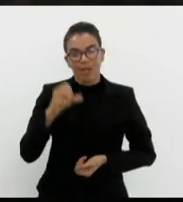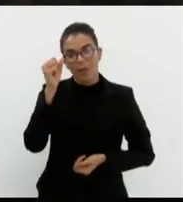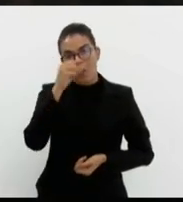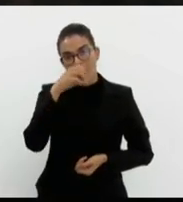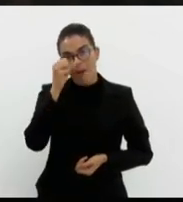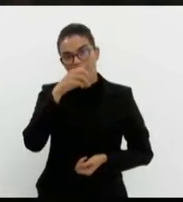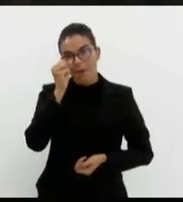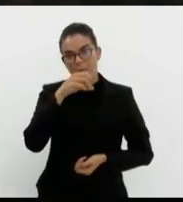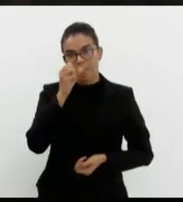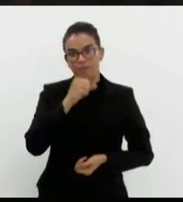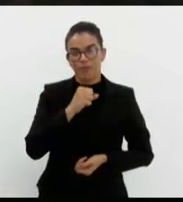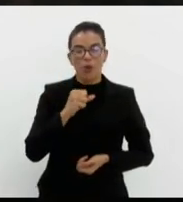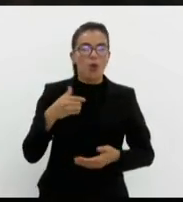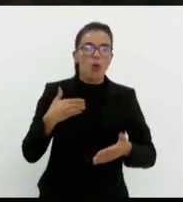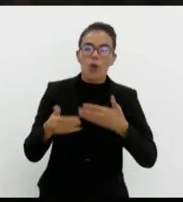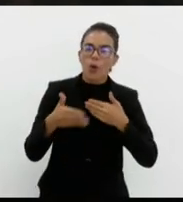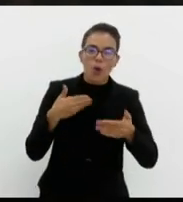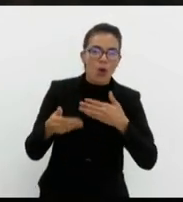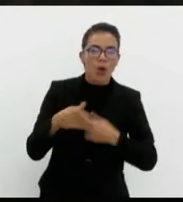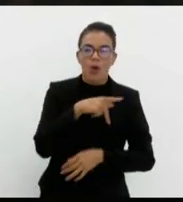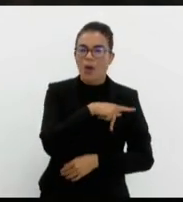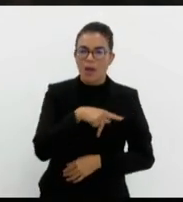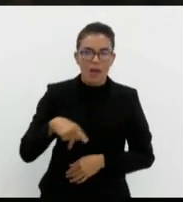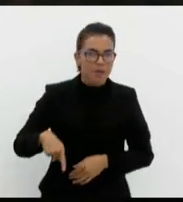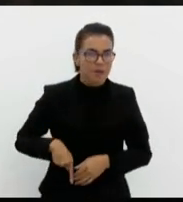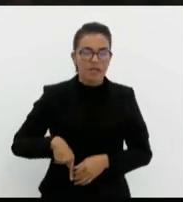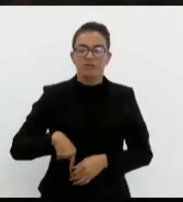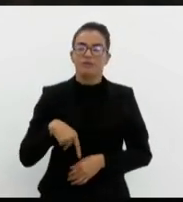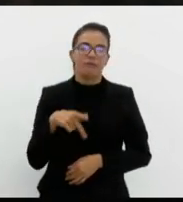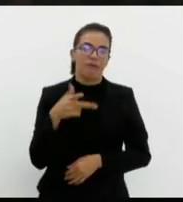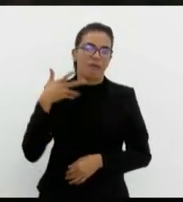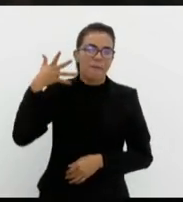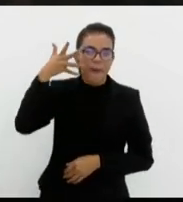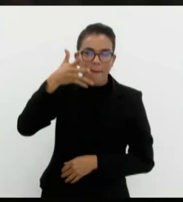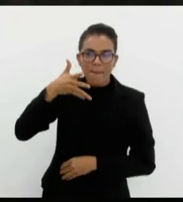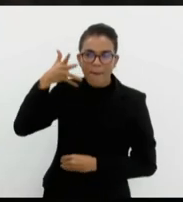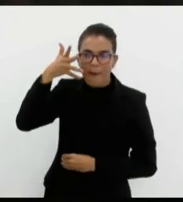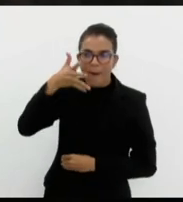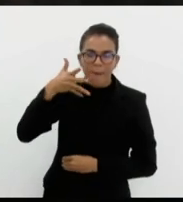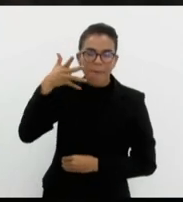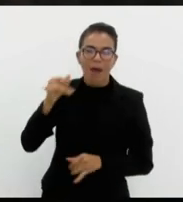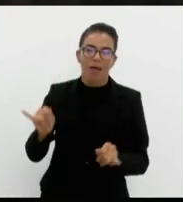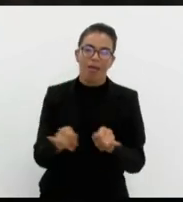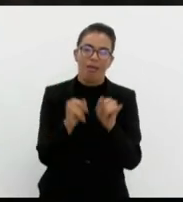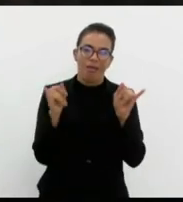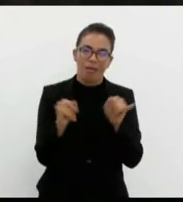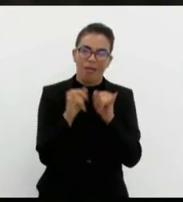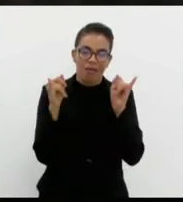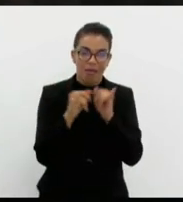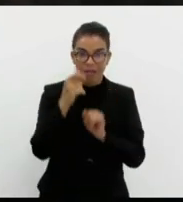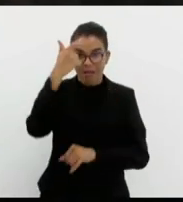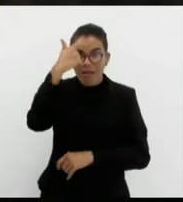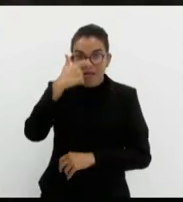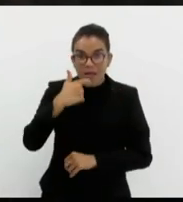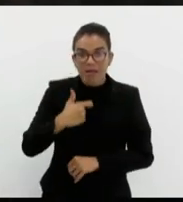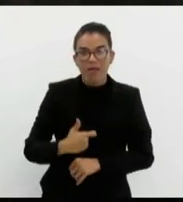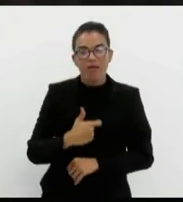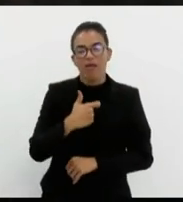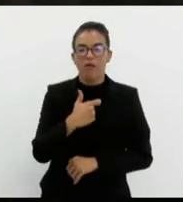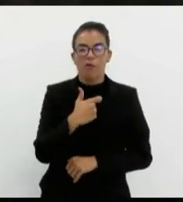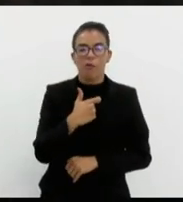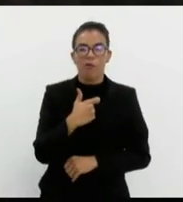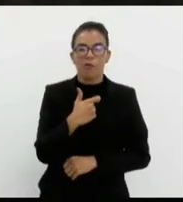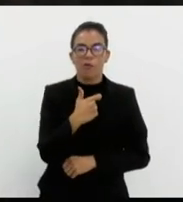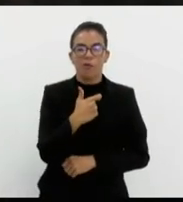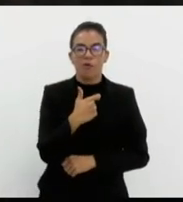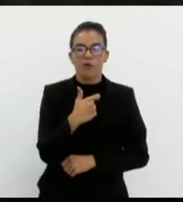precedentes. Qualquer presidente do nosso país que falasse essa besteira, eu estaria